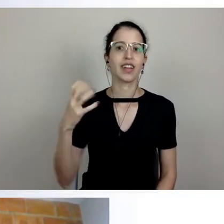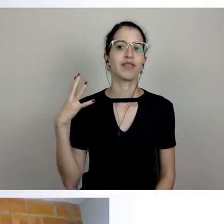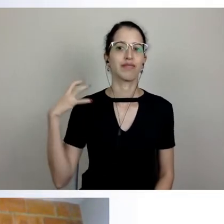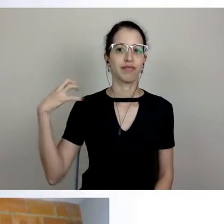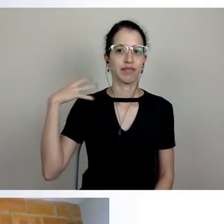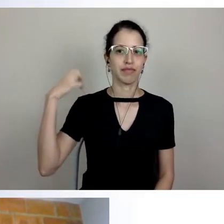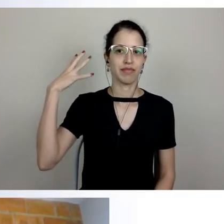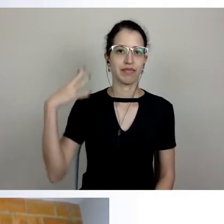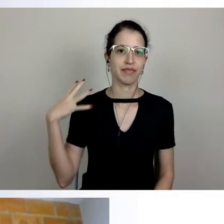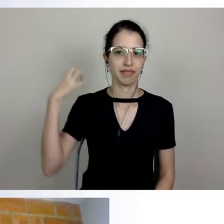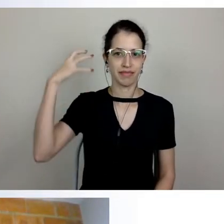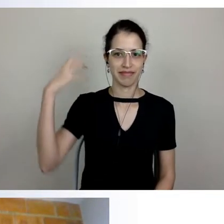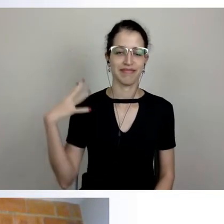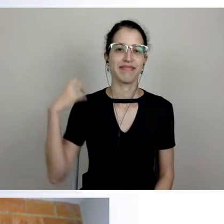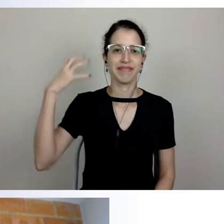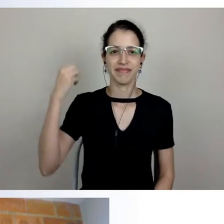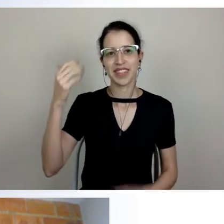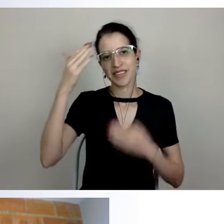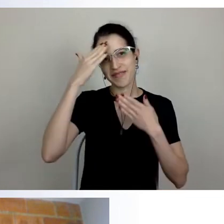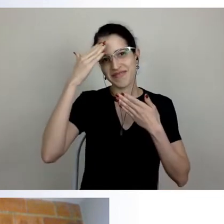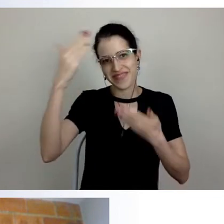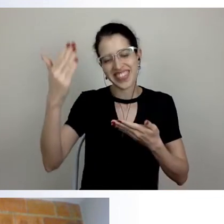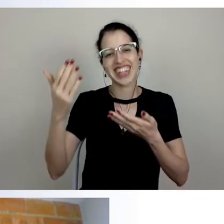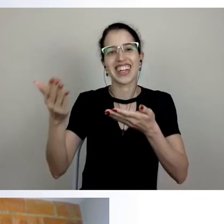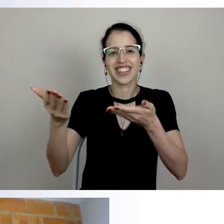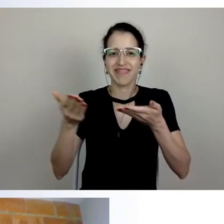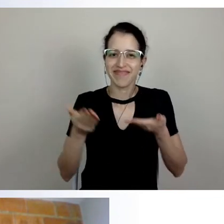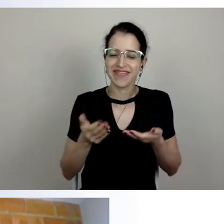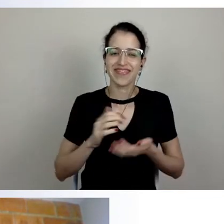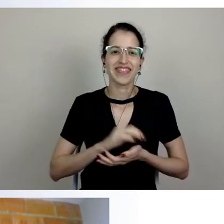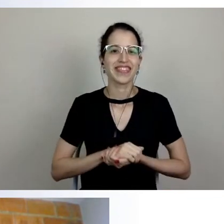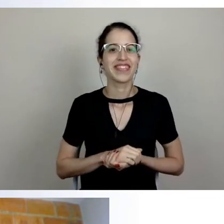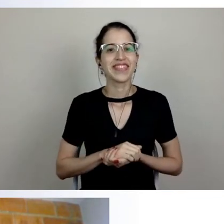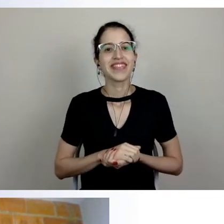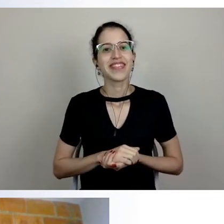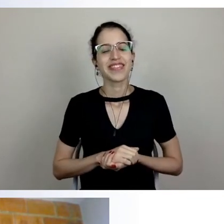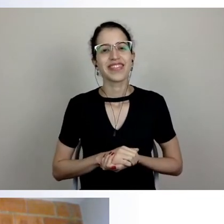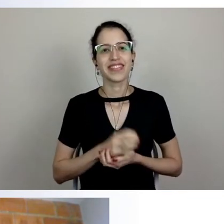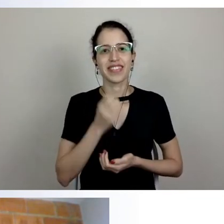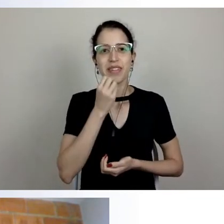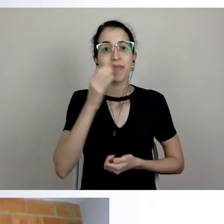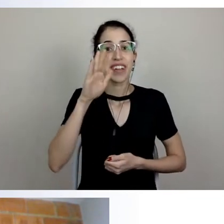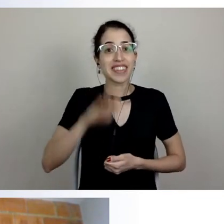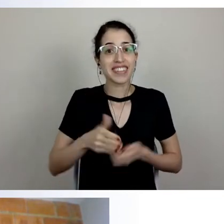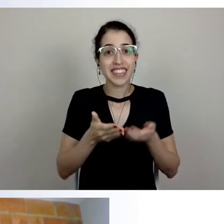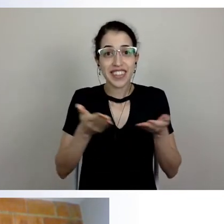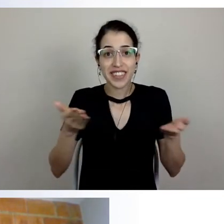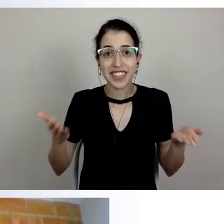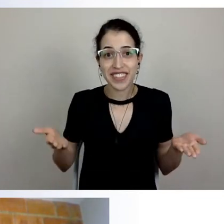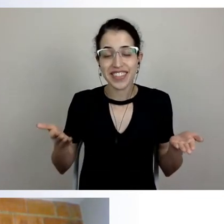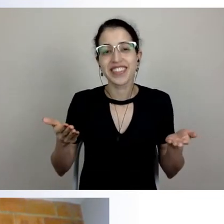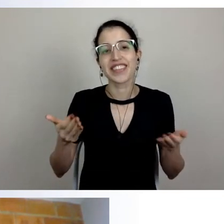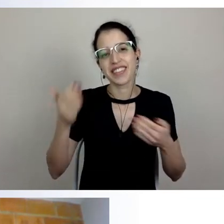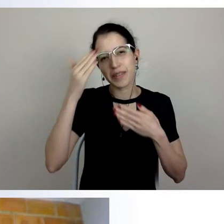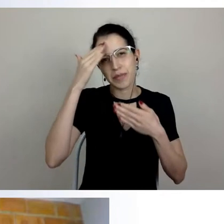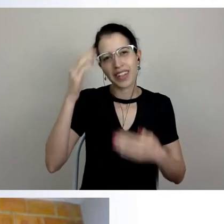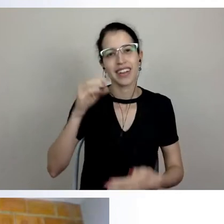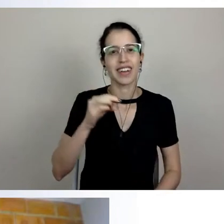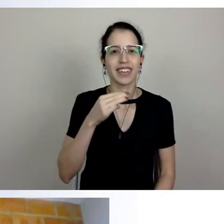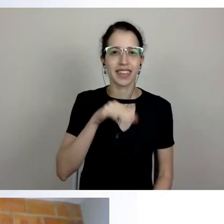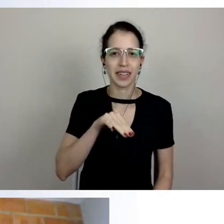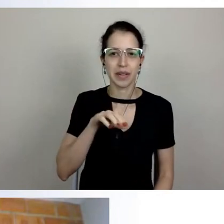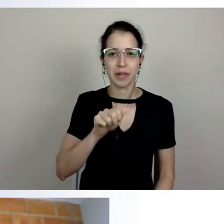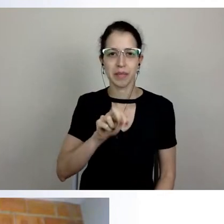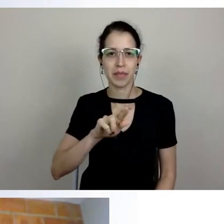conosco para essa conversa. Muito obrigada, Mariana, boa tarde a todas, boa tarde a todos, também aí